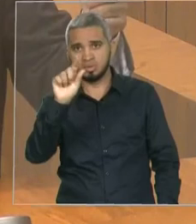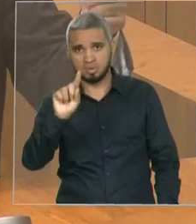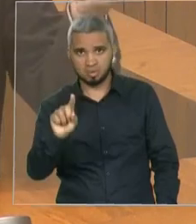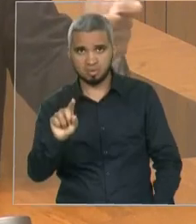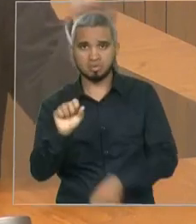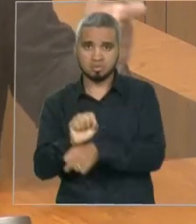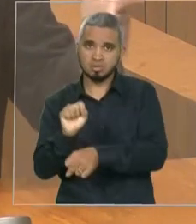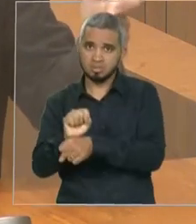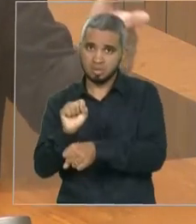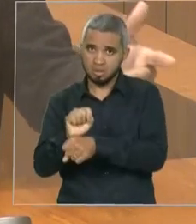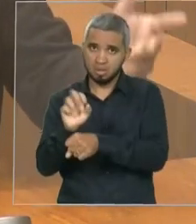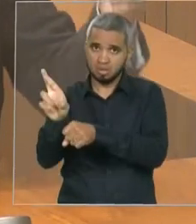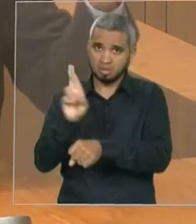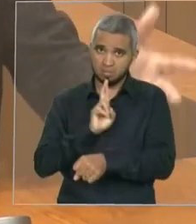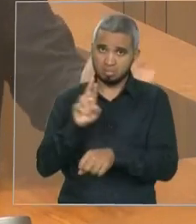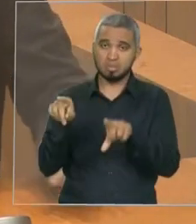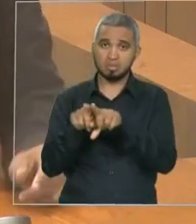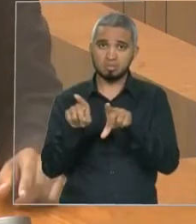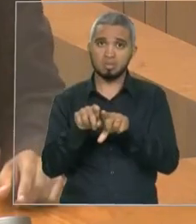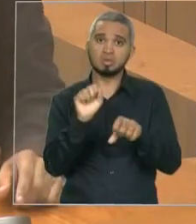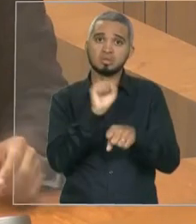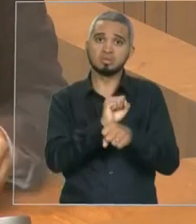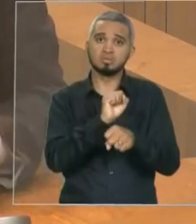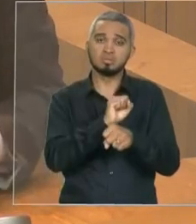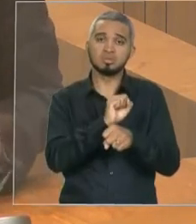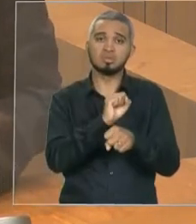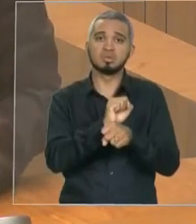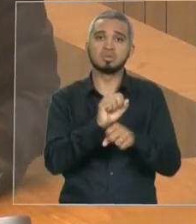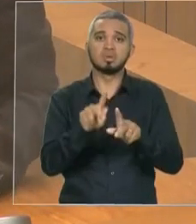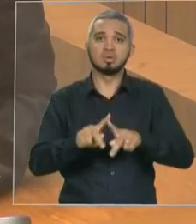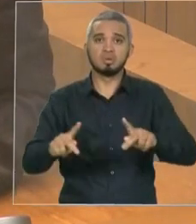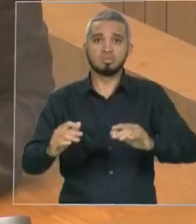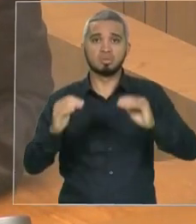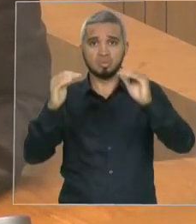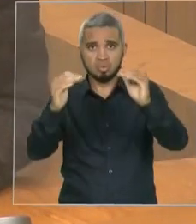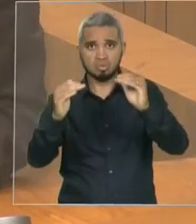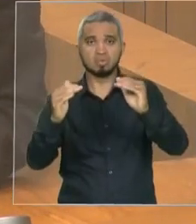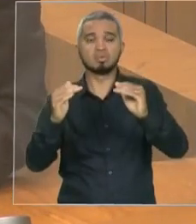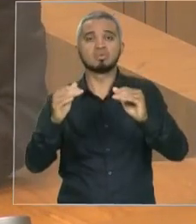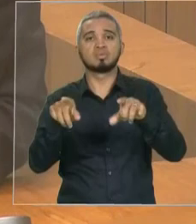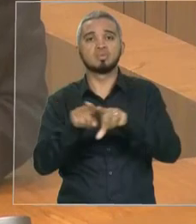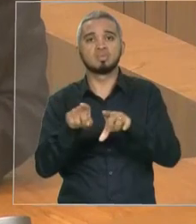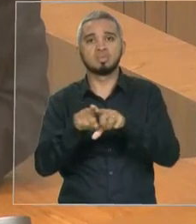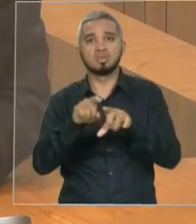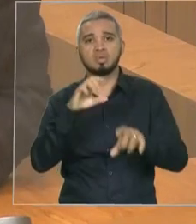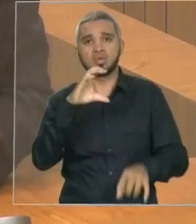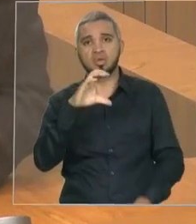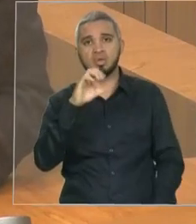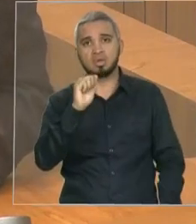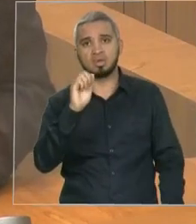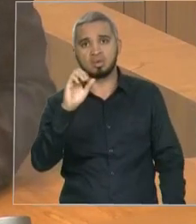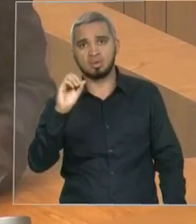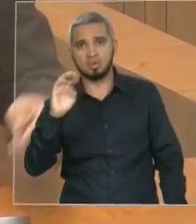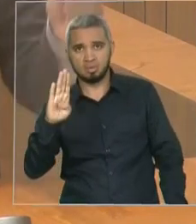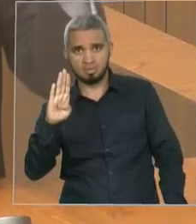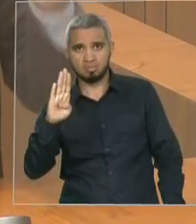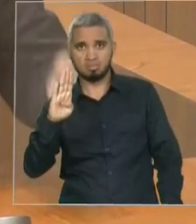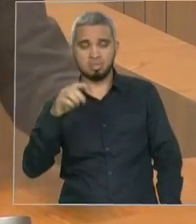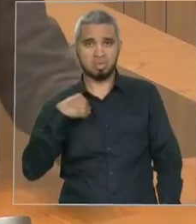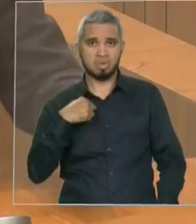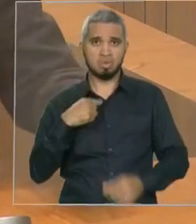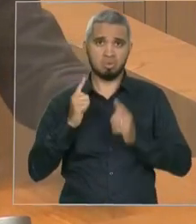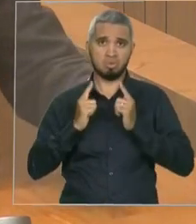da Procuradoria e do Caop de Providar Administrativa. Não vai passar despercebido.